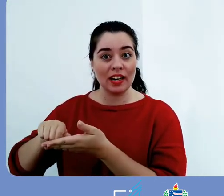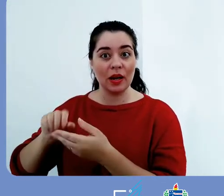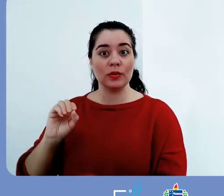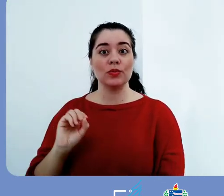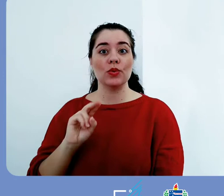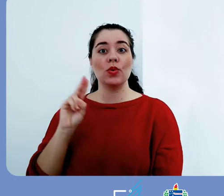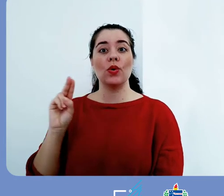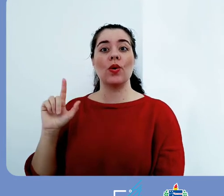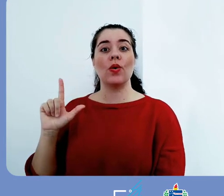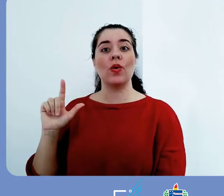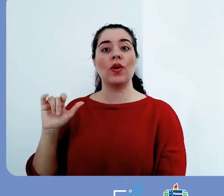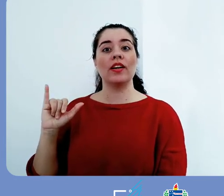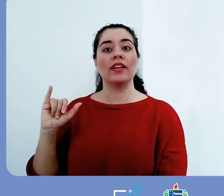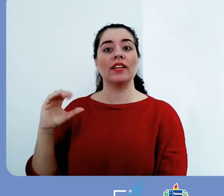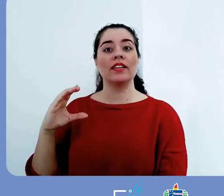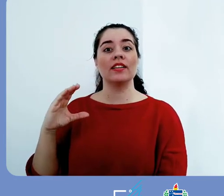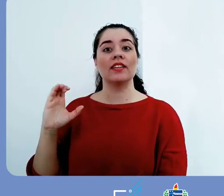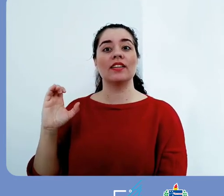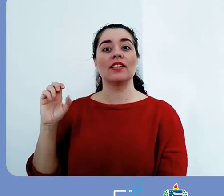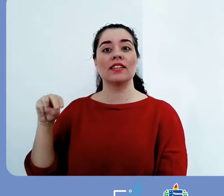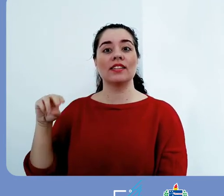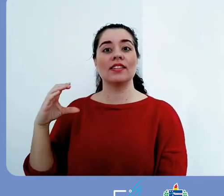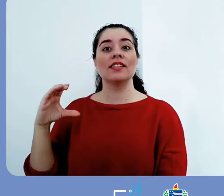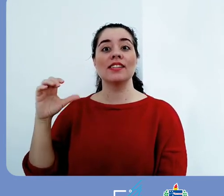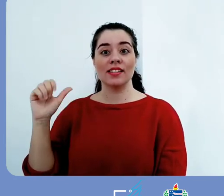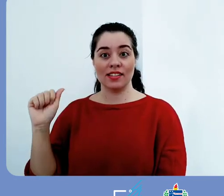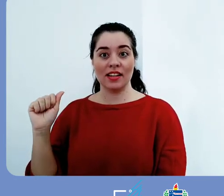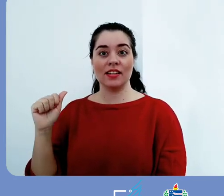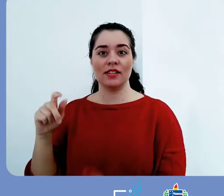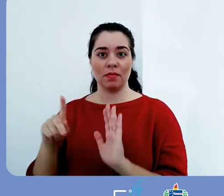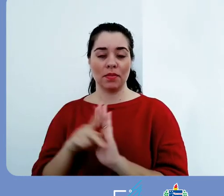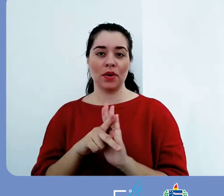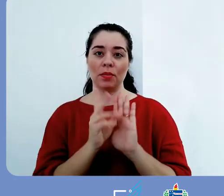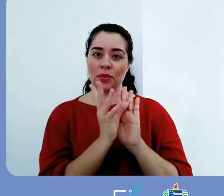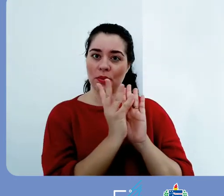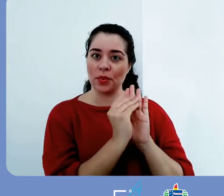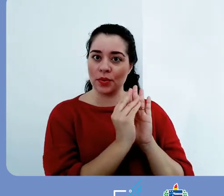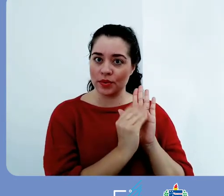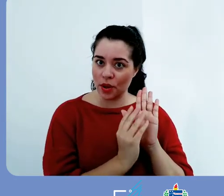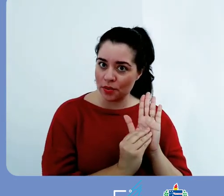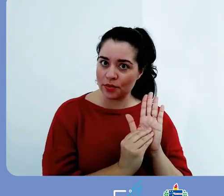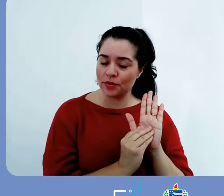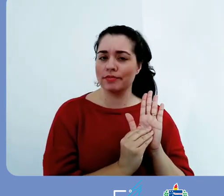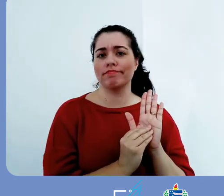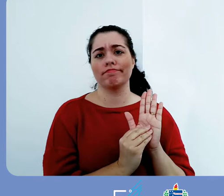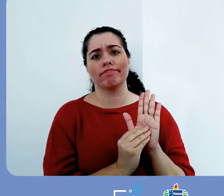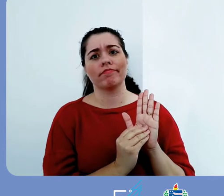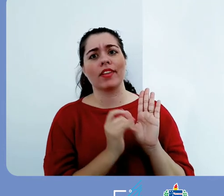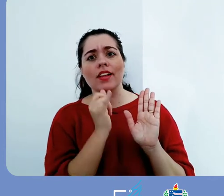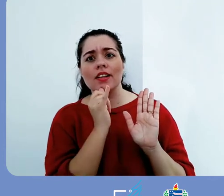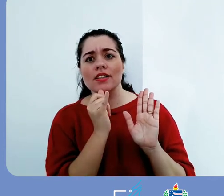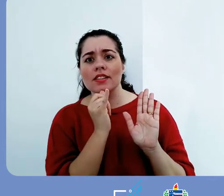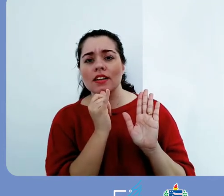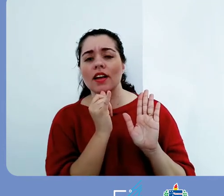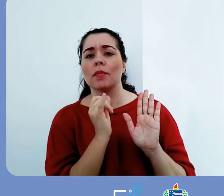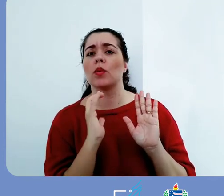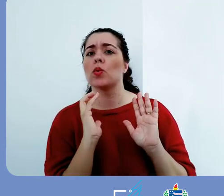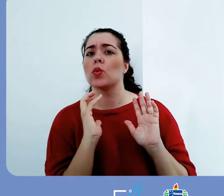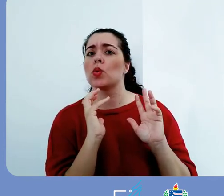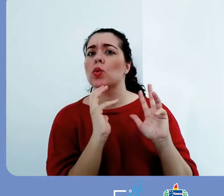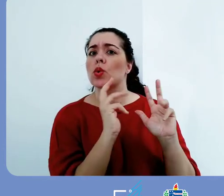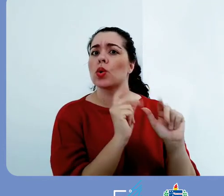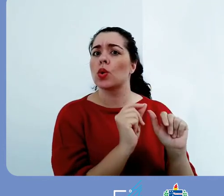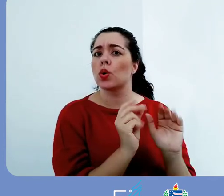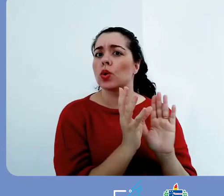questão dos direitos autorais ou das licenças aplicadas para o conteúdo ali depositado. Se ali a gente